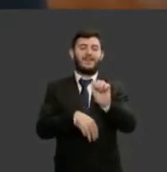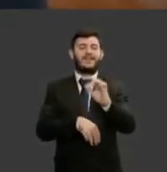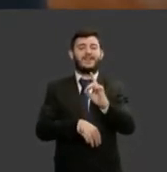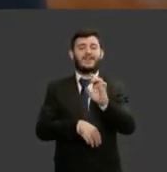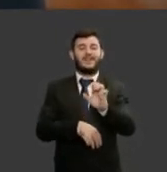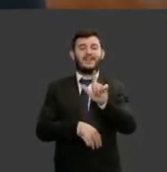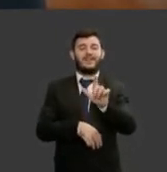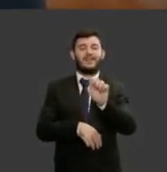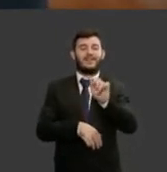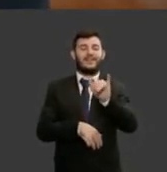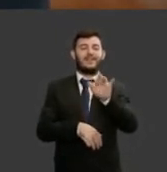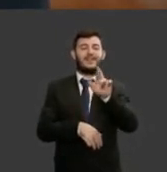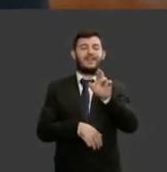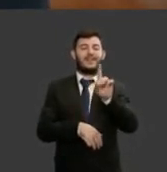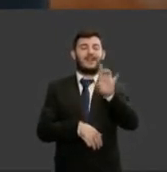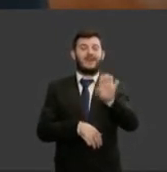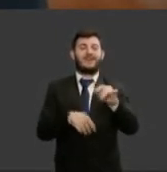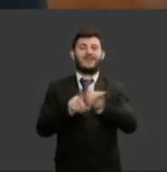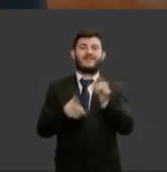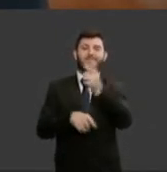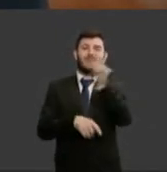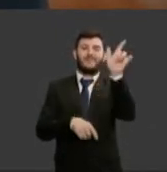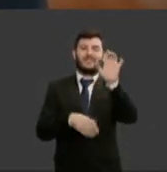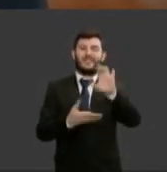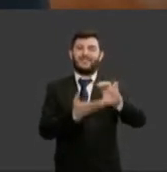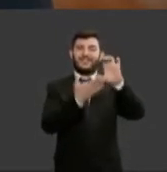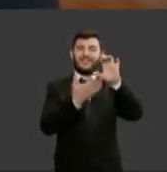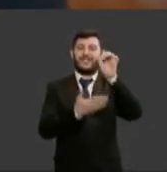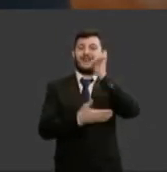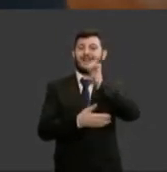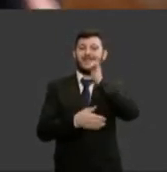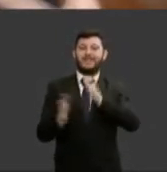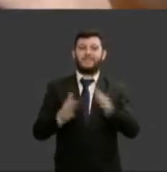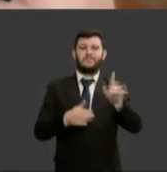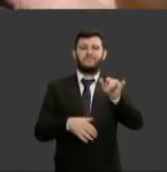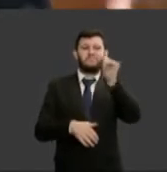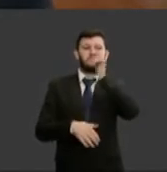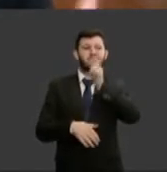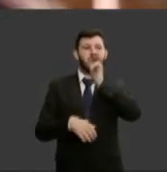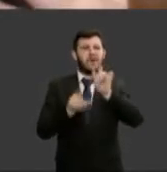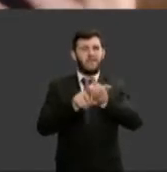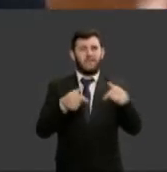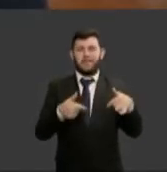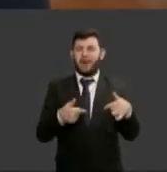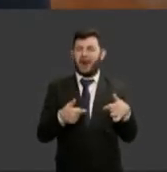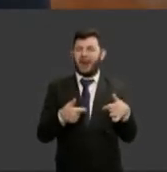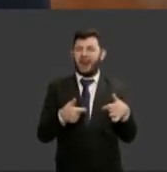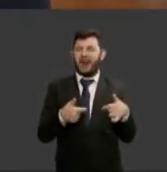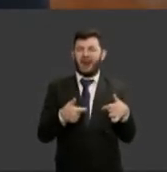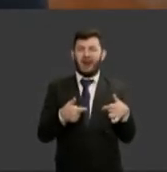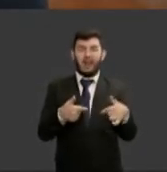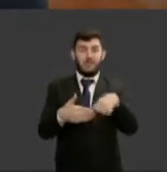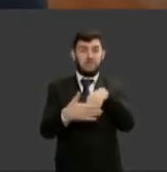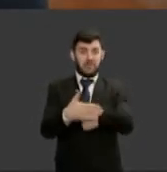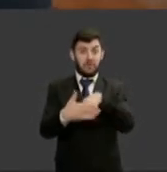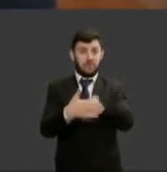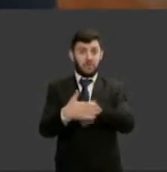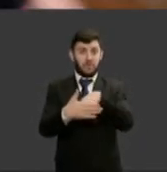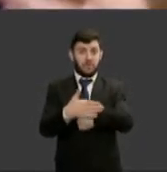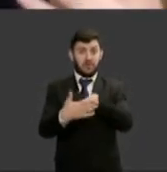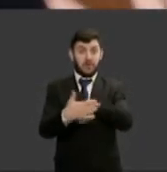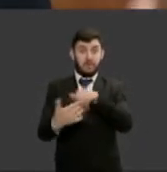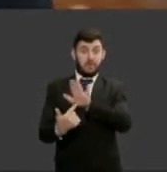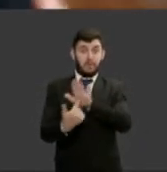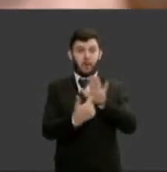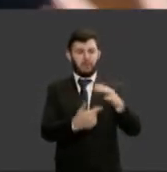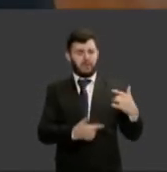que de luta mulheres de muita luta mulheres que têm uma trajetória de sucesso e eu fico assim